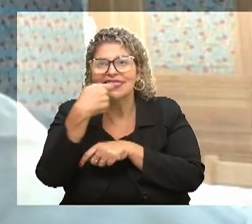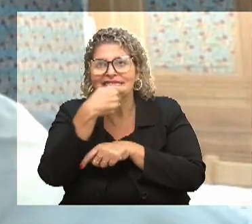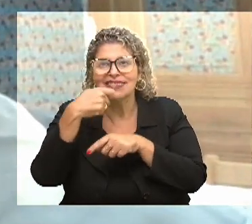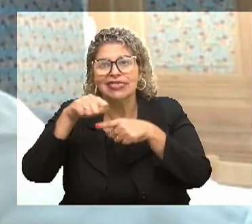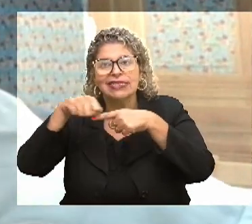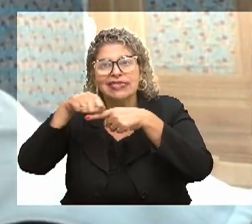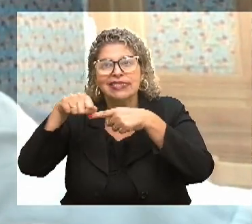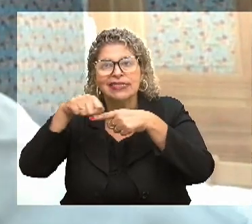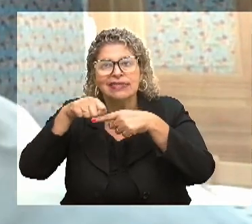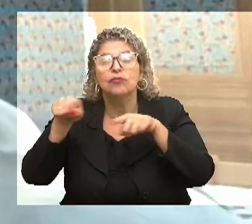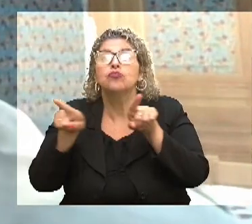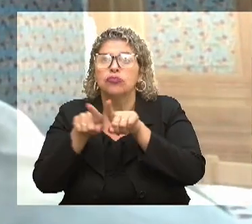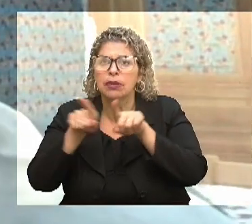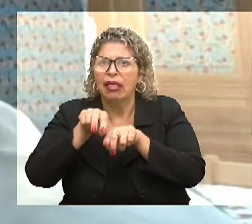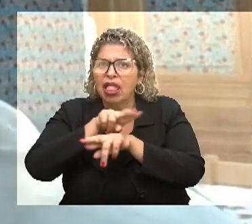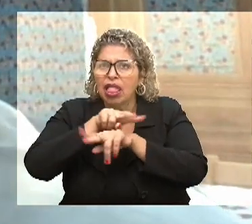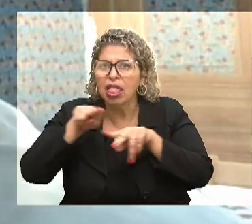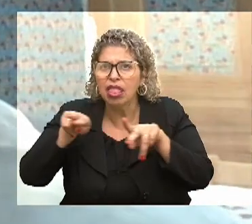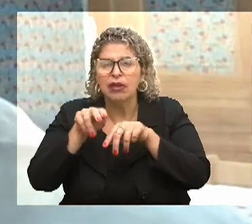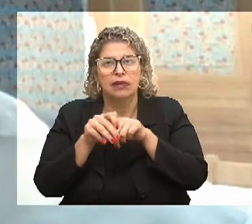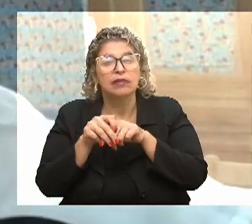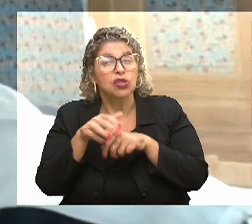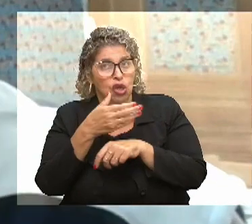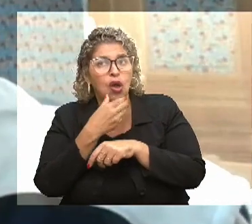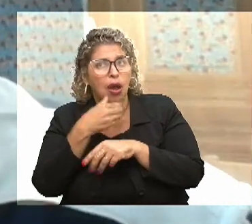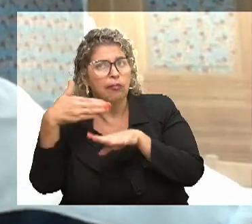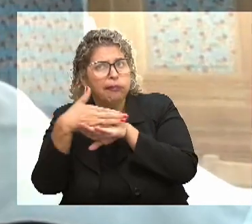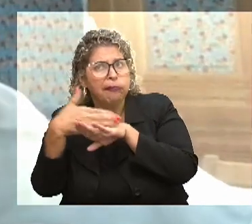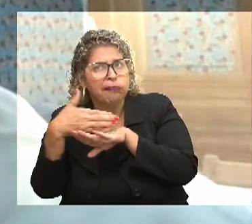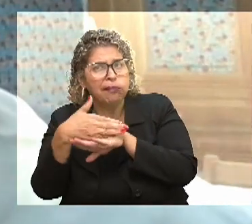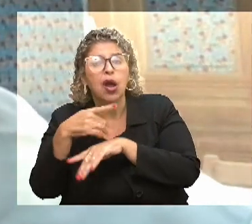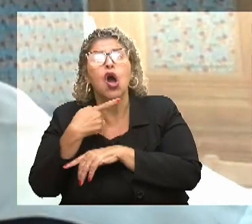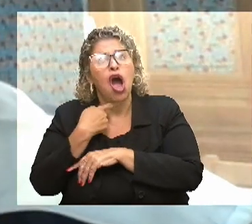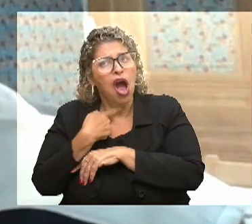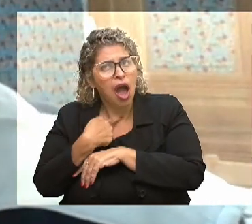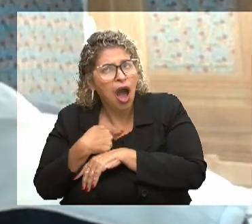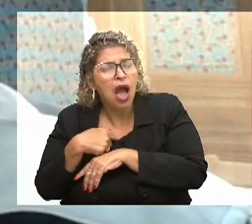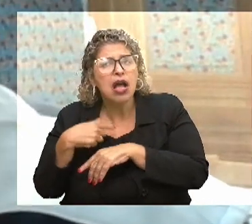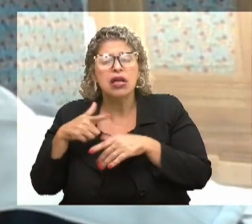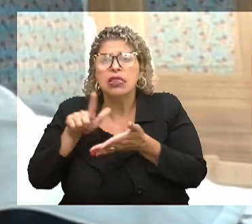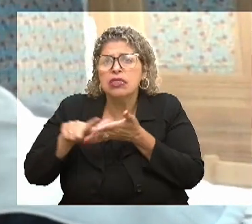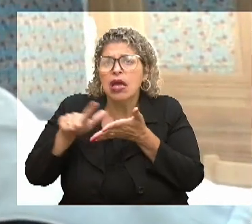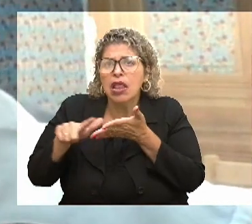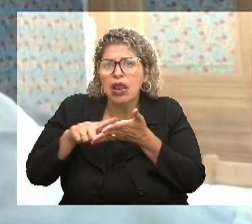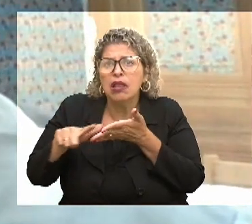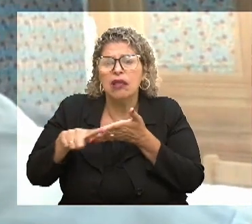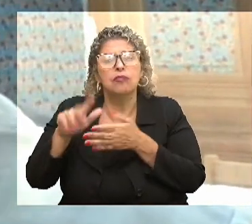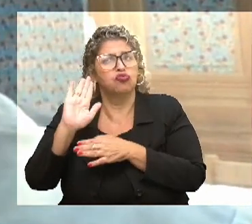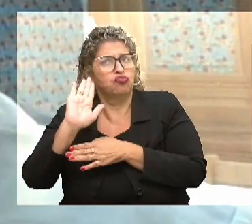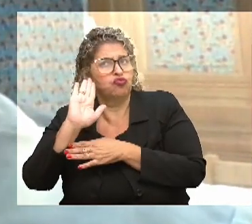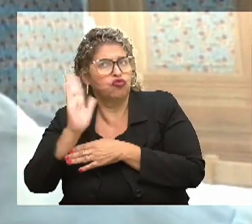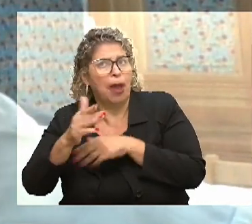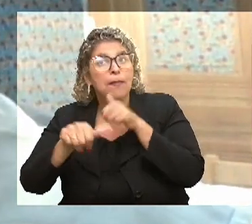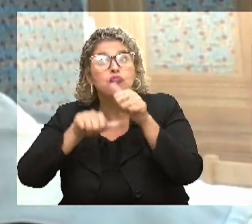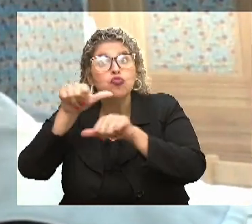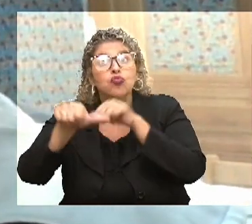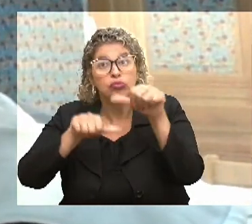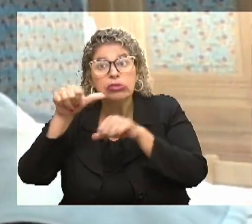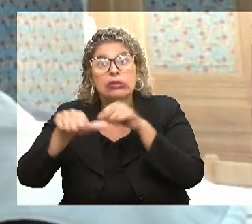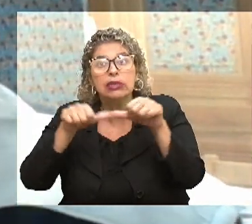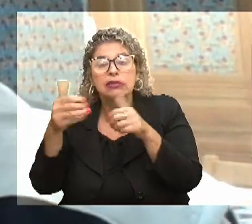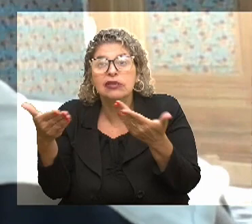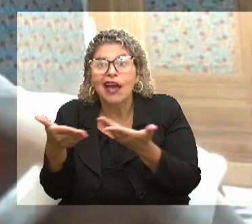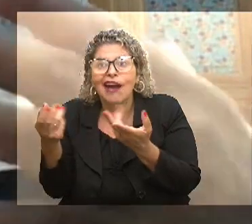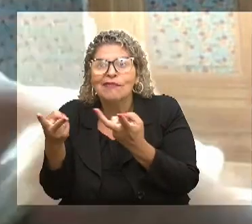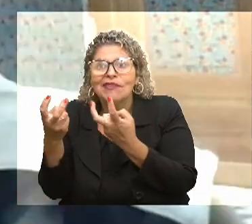escova. Muitos ainda que são muito assíduos, que gostam de estar limpinho. A gente já viu uma mudança muito grande de eles virem aqui